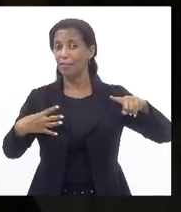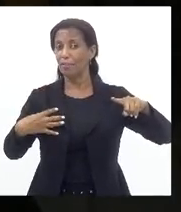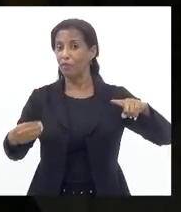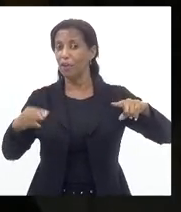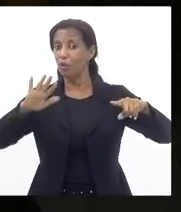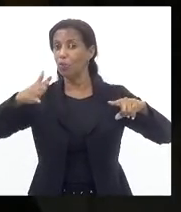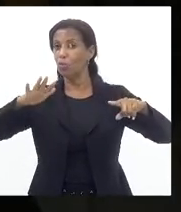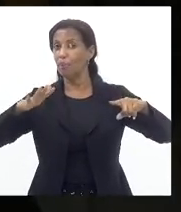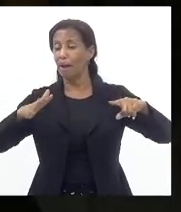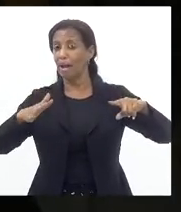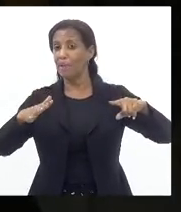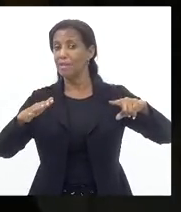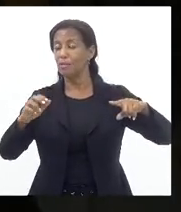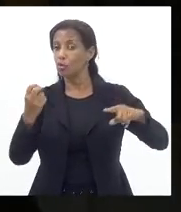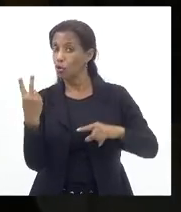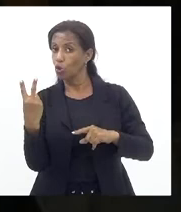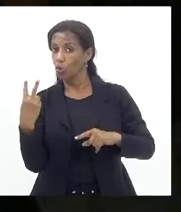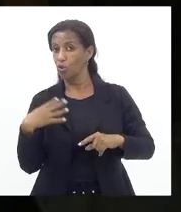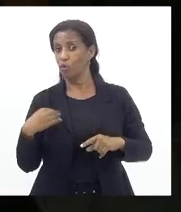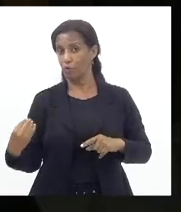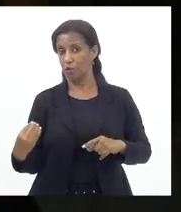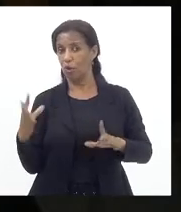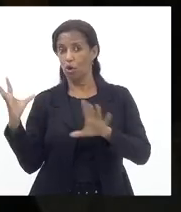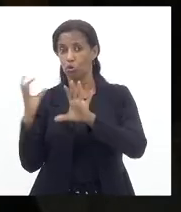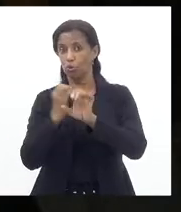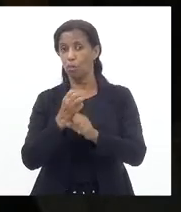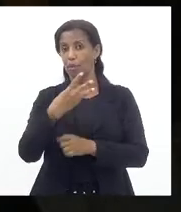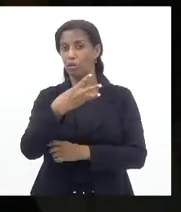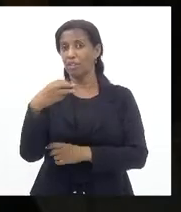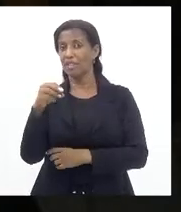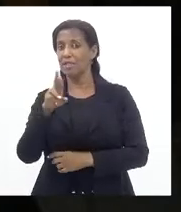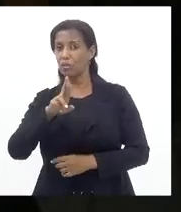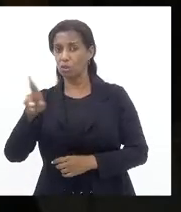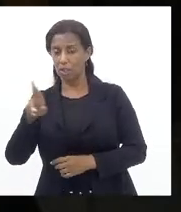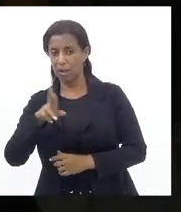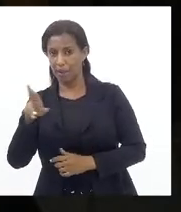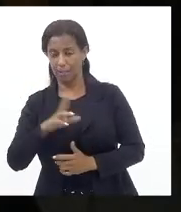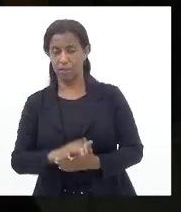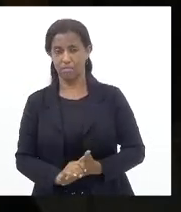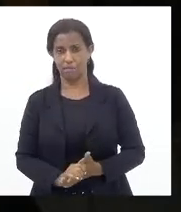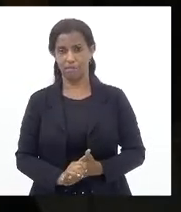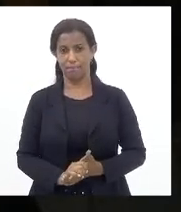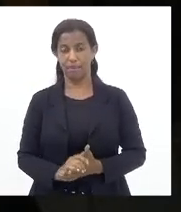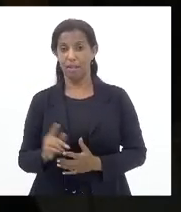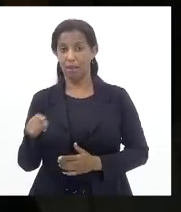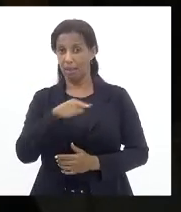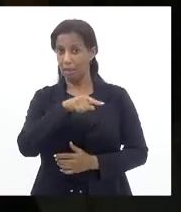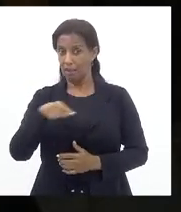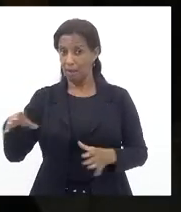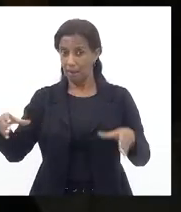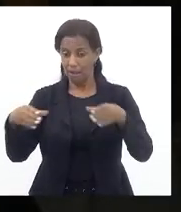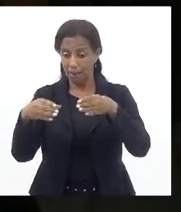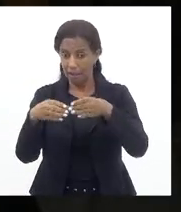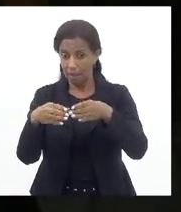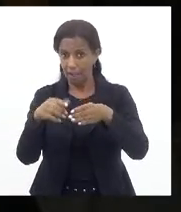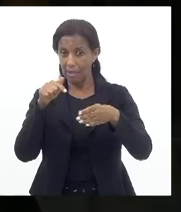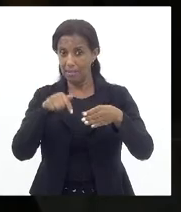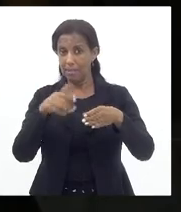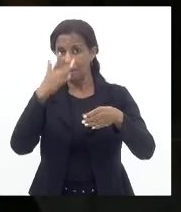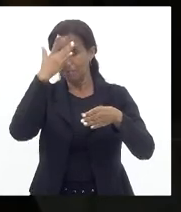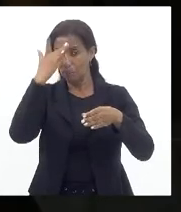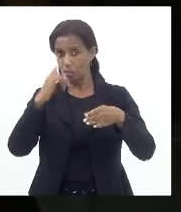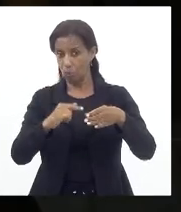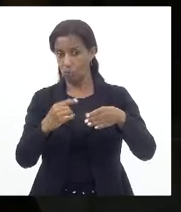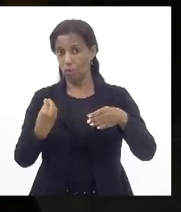no máximo De dois filhos Então esses São os Contemplados Pelo